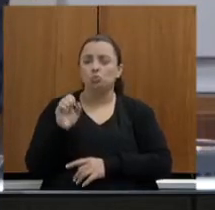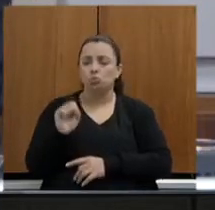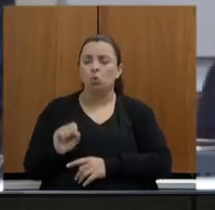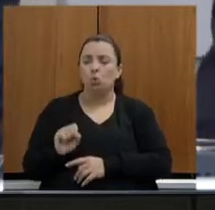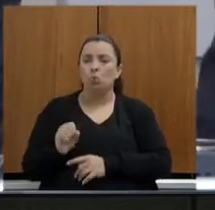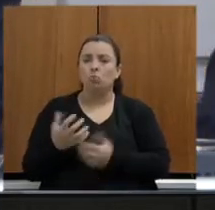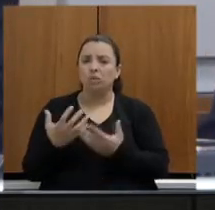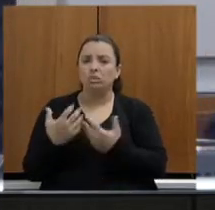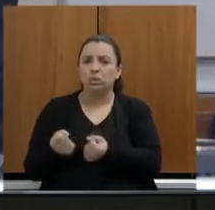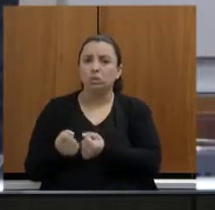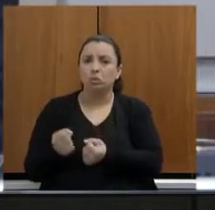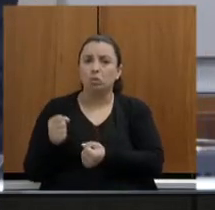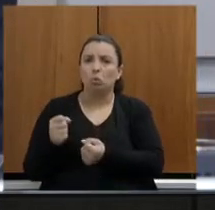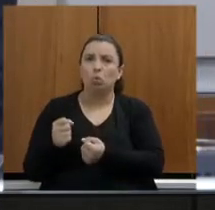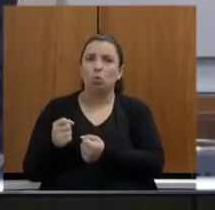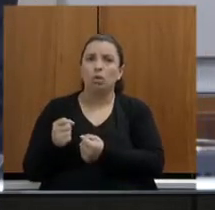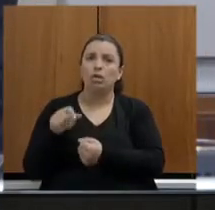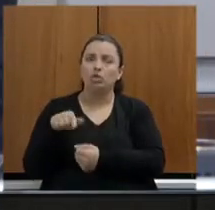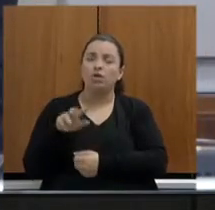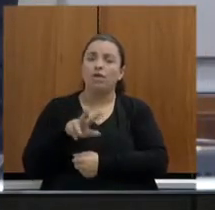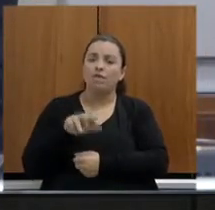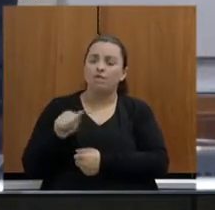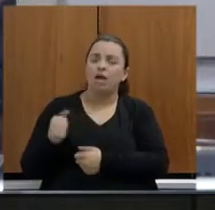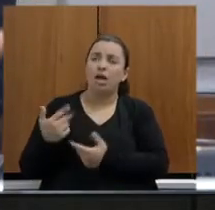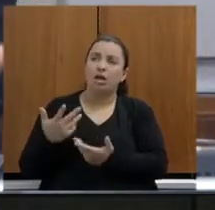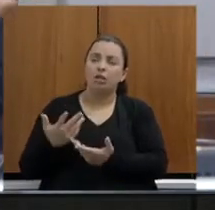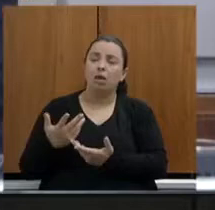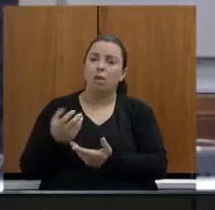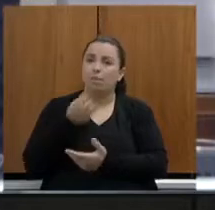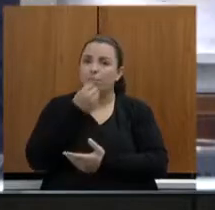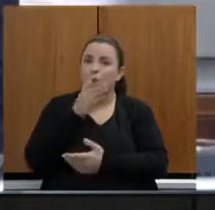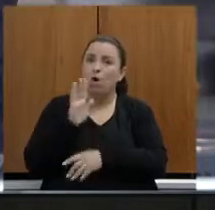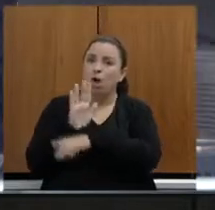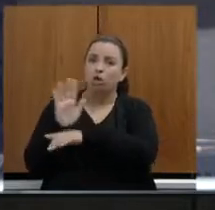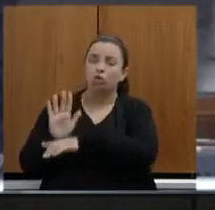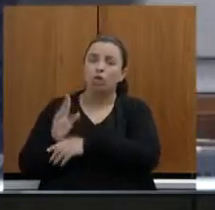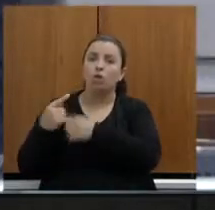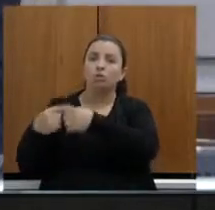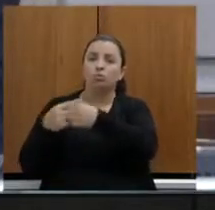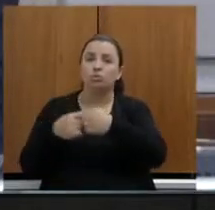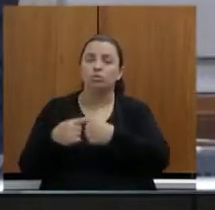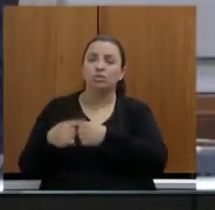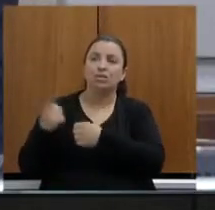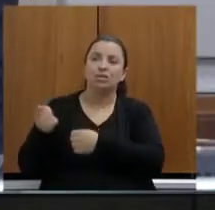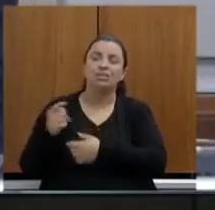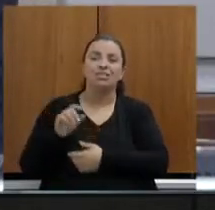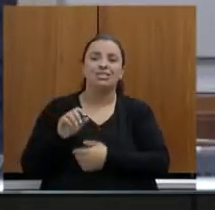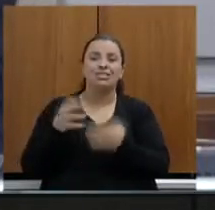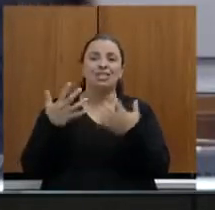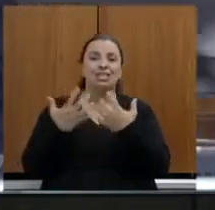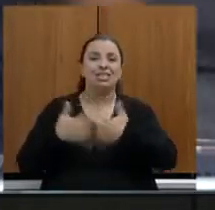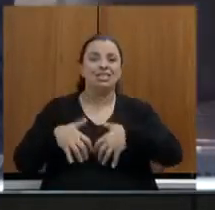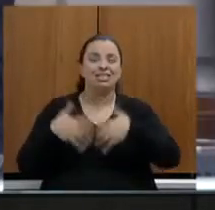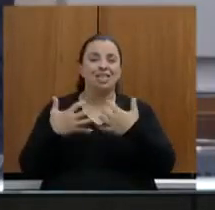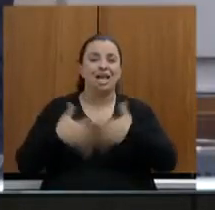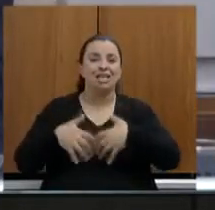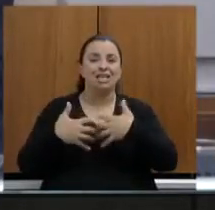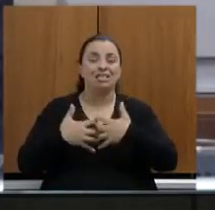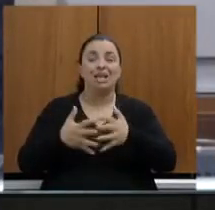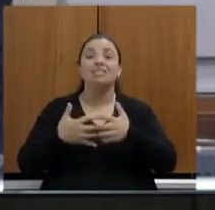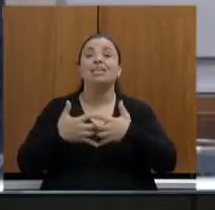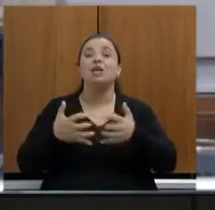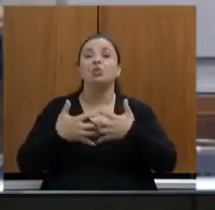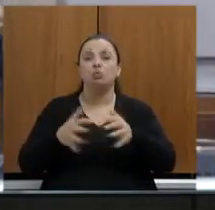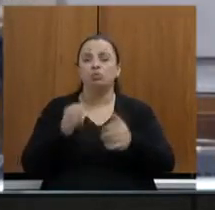Isso vai beneficiar os municípios de Sarzeira e Birité. Então, essa foi a mudança que fizemos para os ambientalistas.